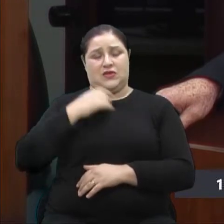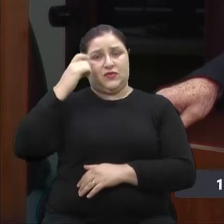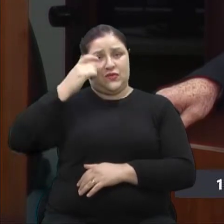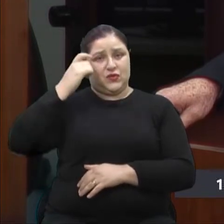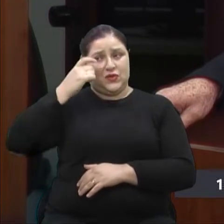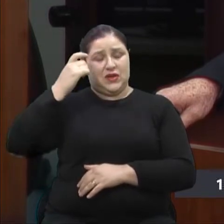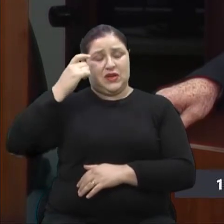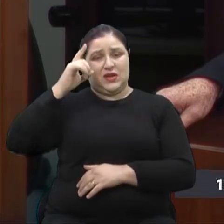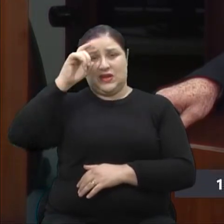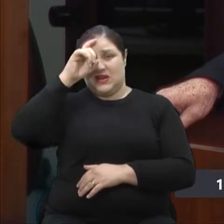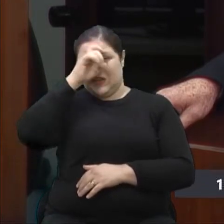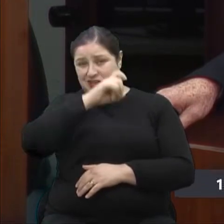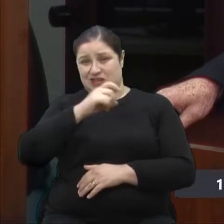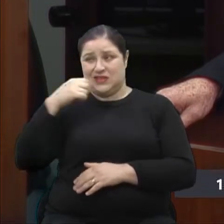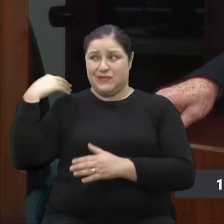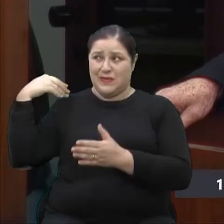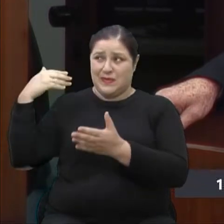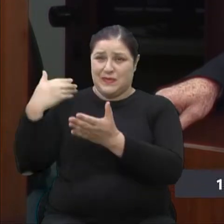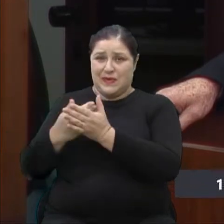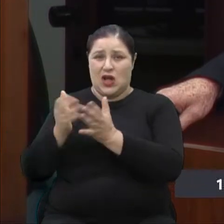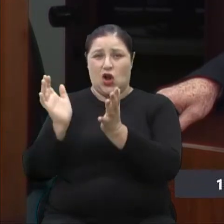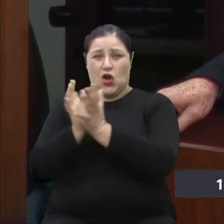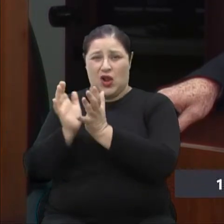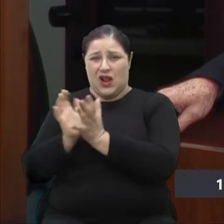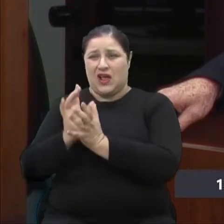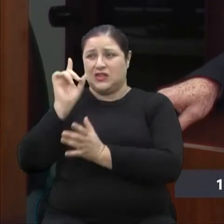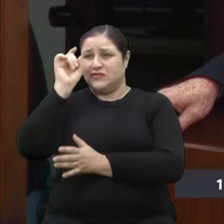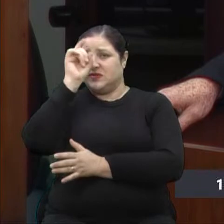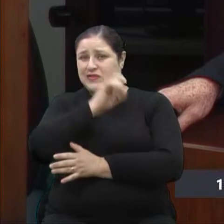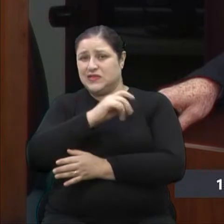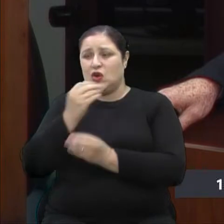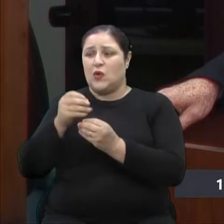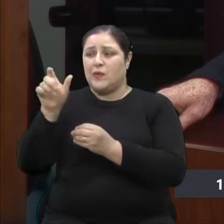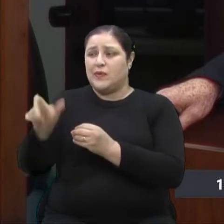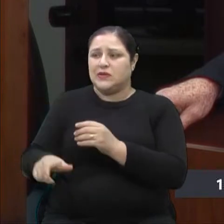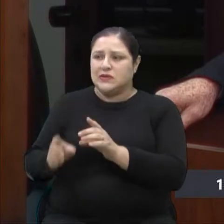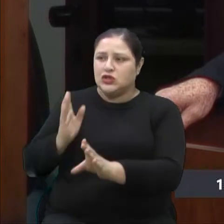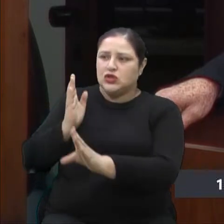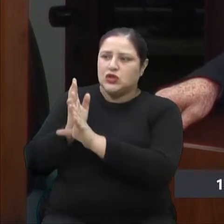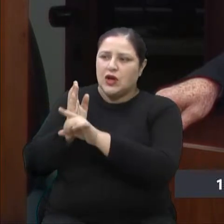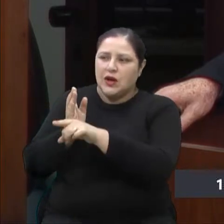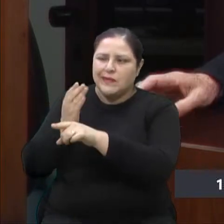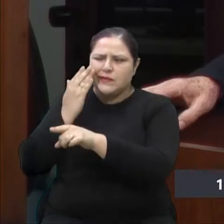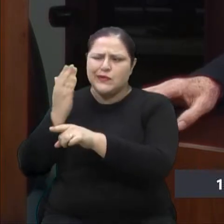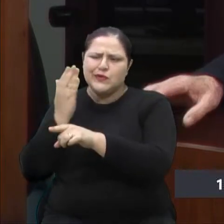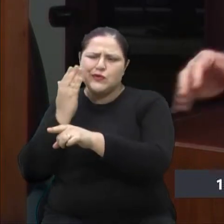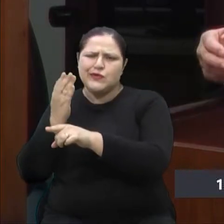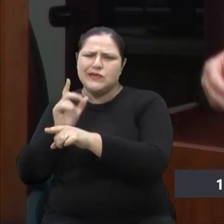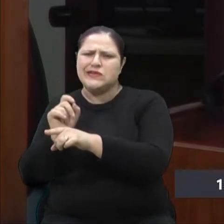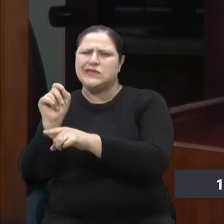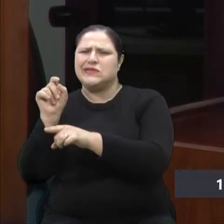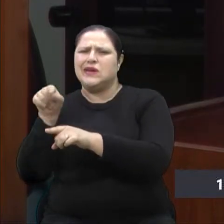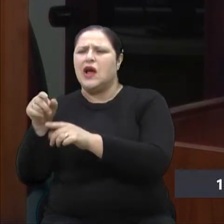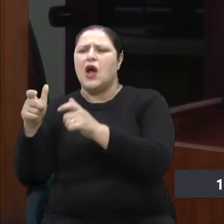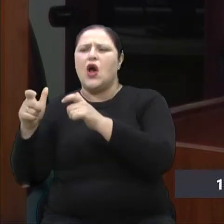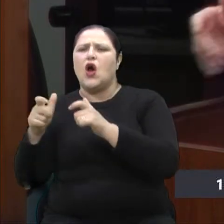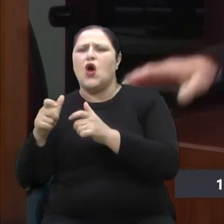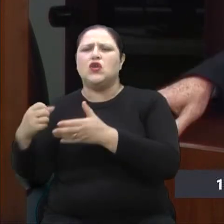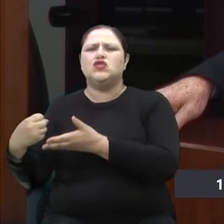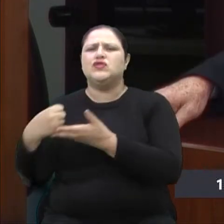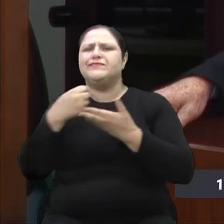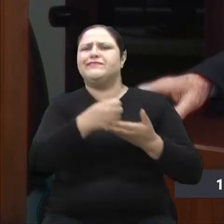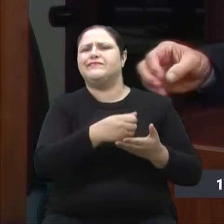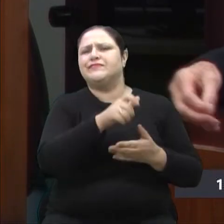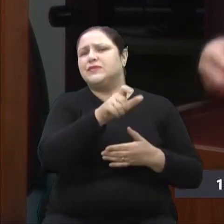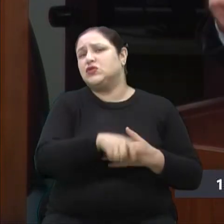colegas enfrentaram ao longo do tempo, em encaminhar, em direcionar pacientes com suspeita e com câncer